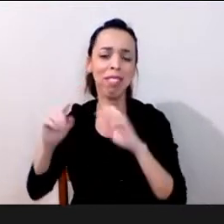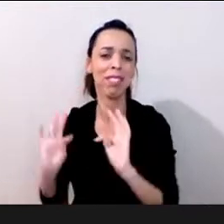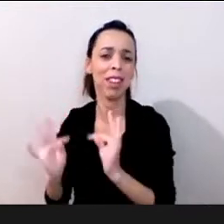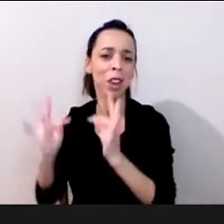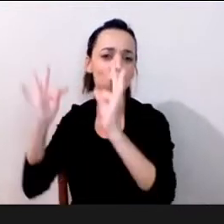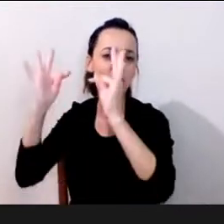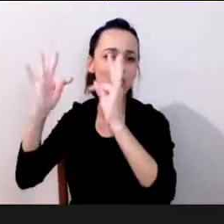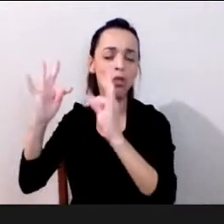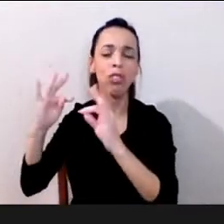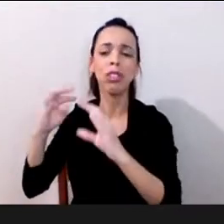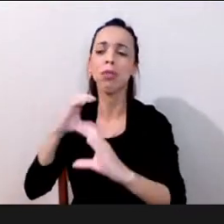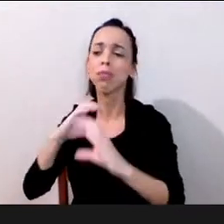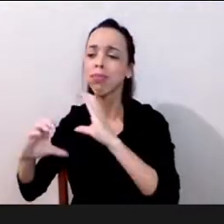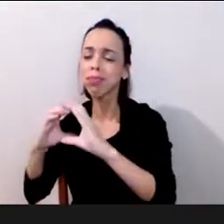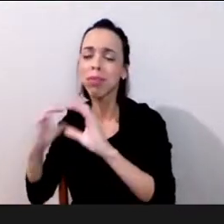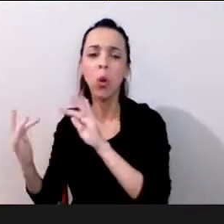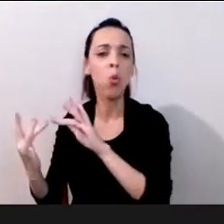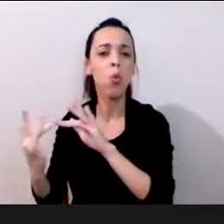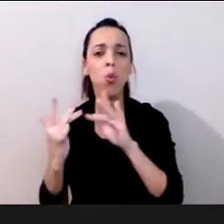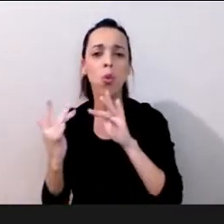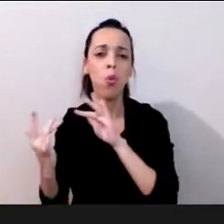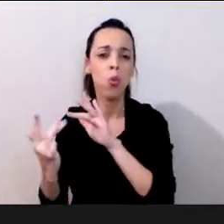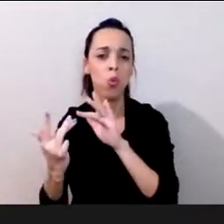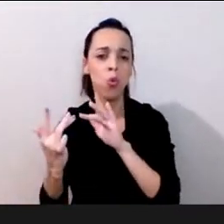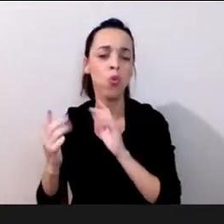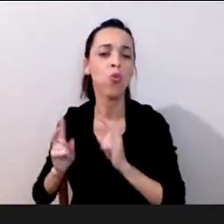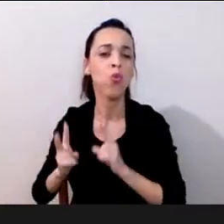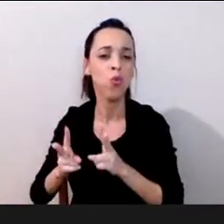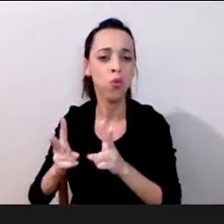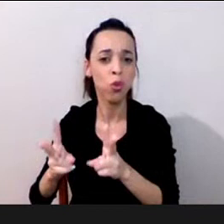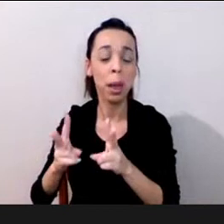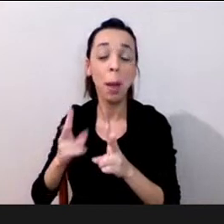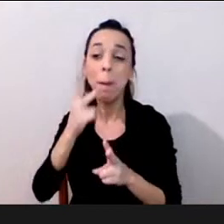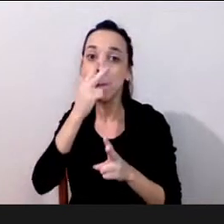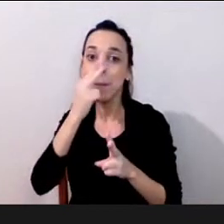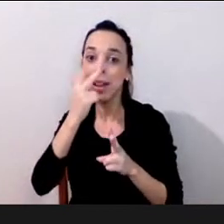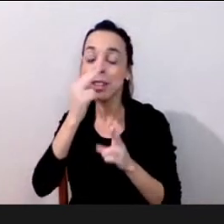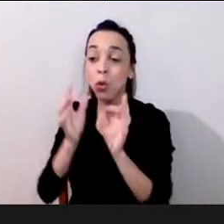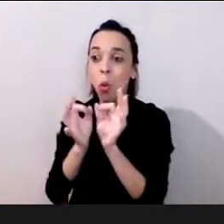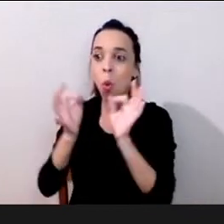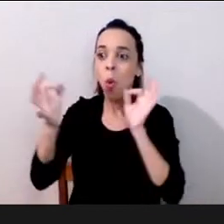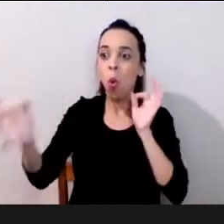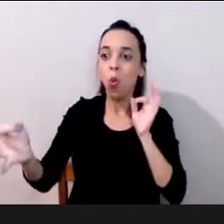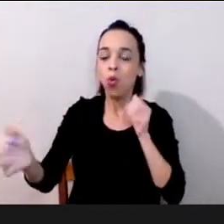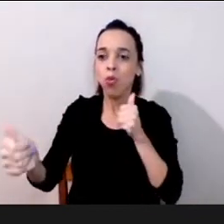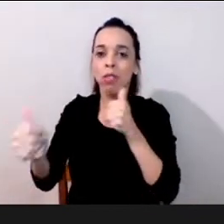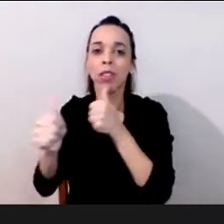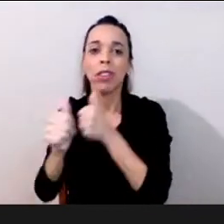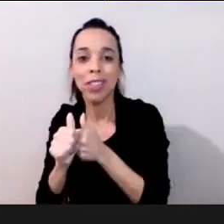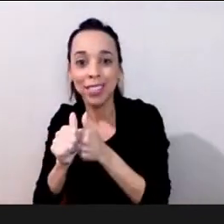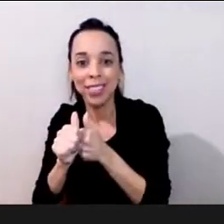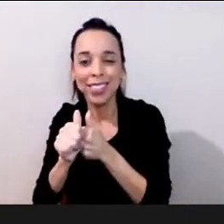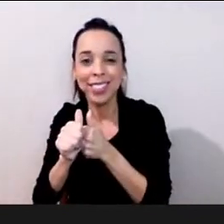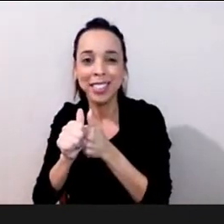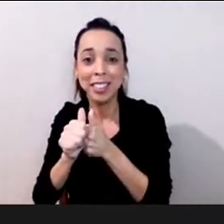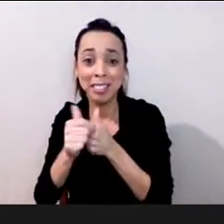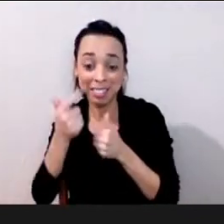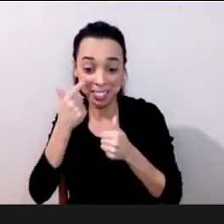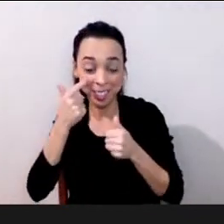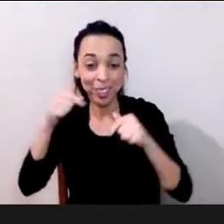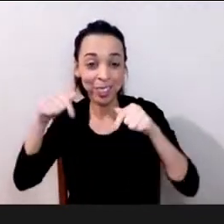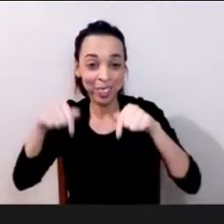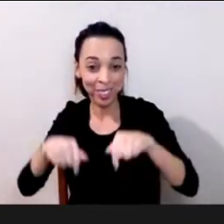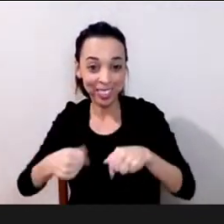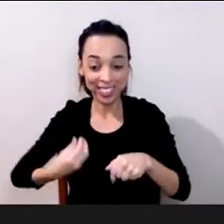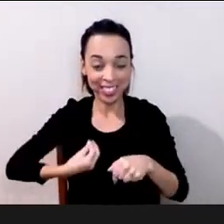das diferentes plataformas ela acabou que aproximando reduzindo distâncias tanto que é possível hoje a gente está aqui